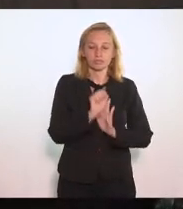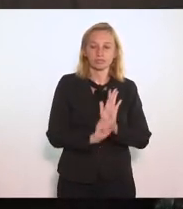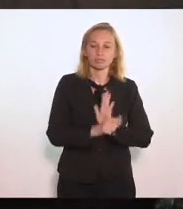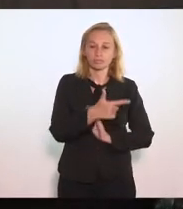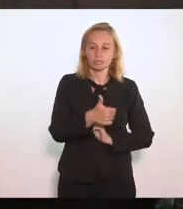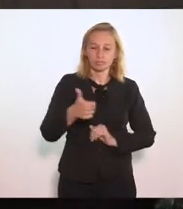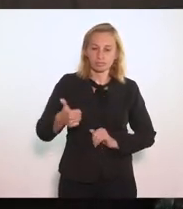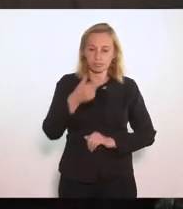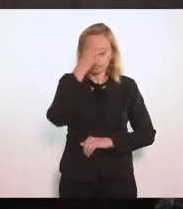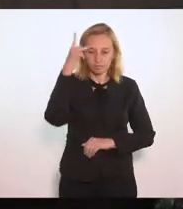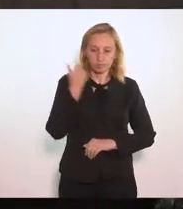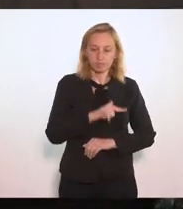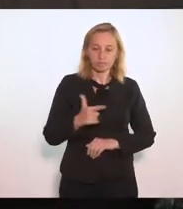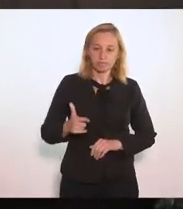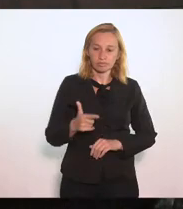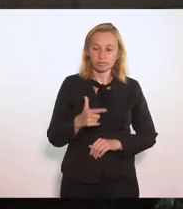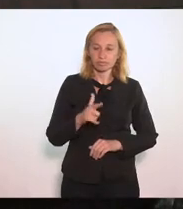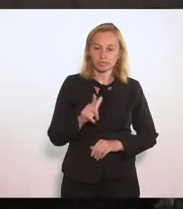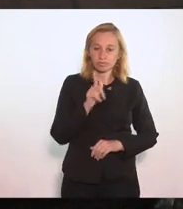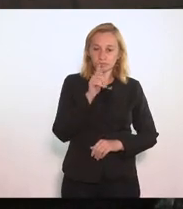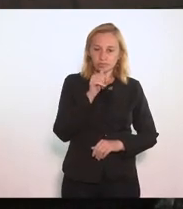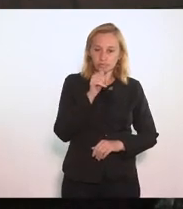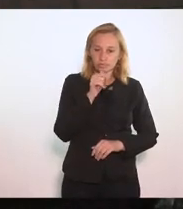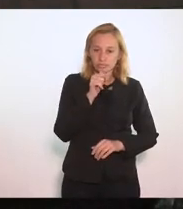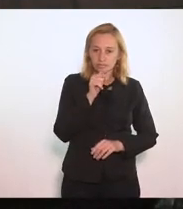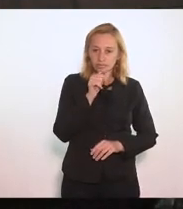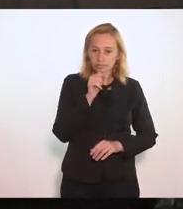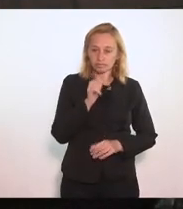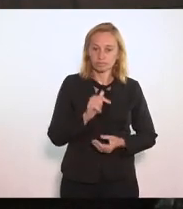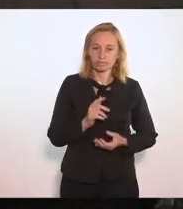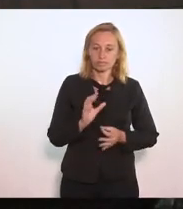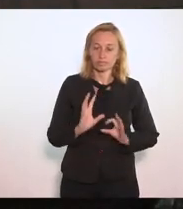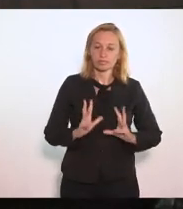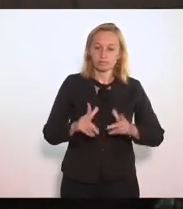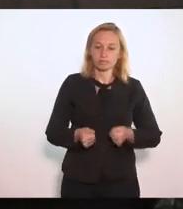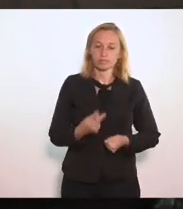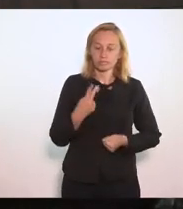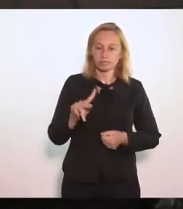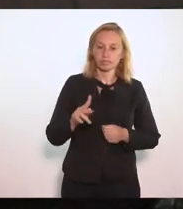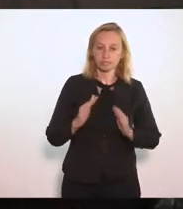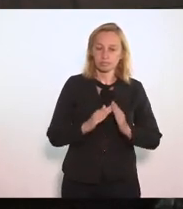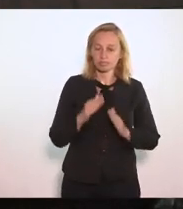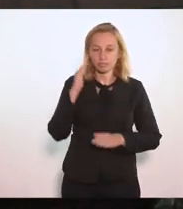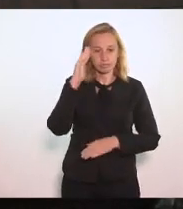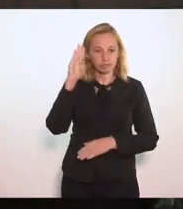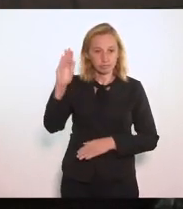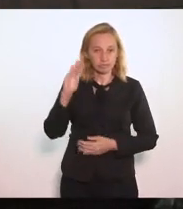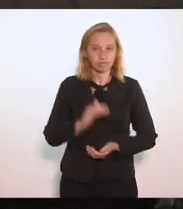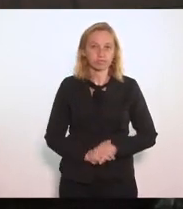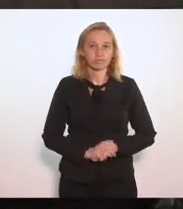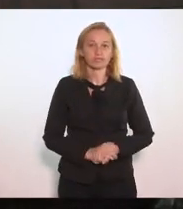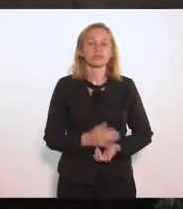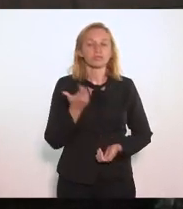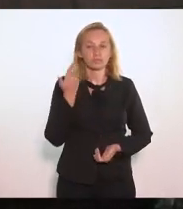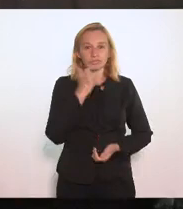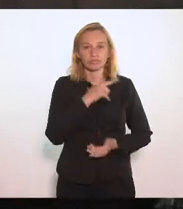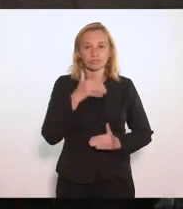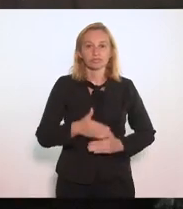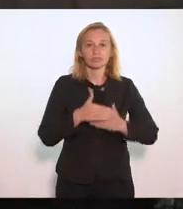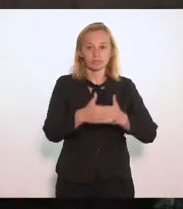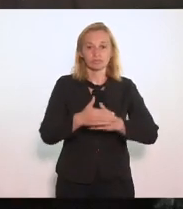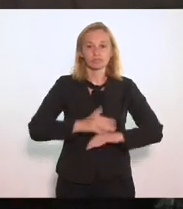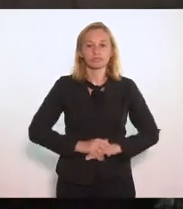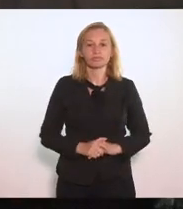pessoas Que não tem água Encarnada Nas suas casas Presidente Então é fundamental Que a gente Consiga avançar